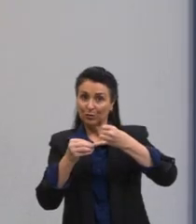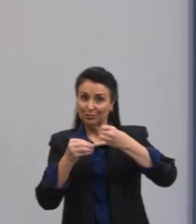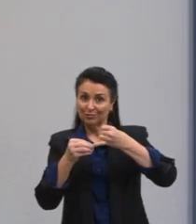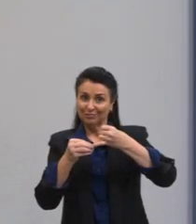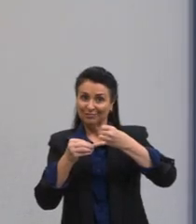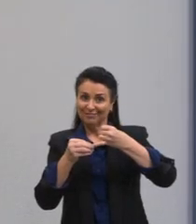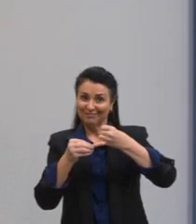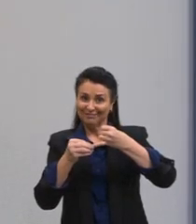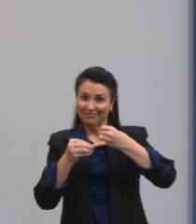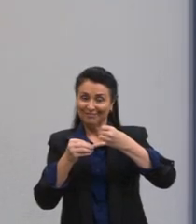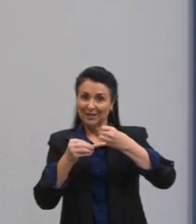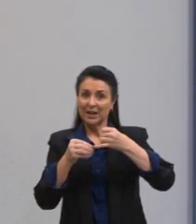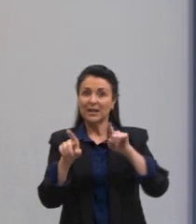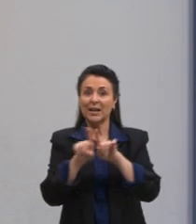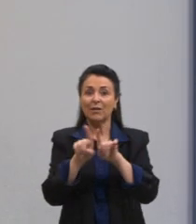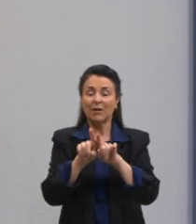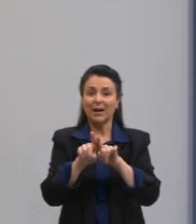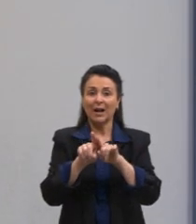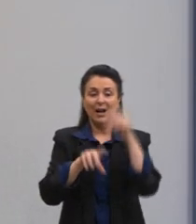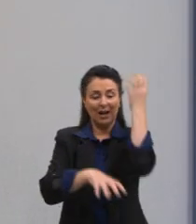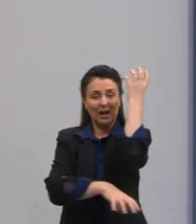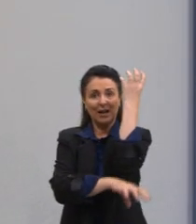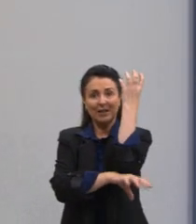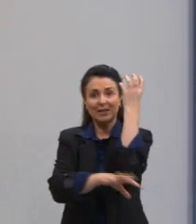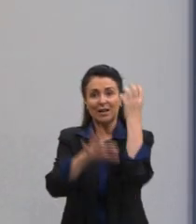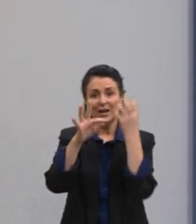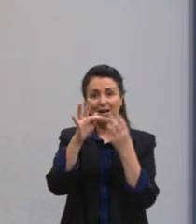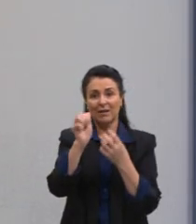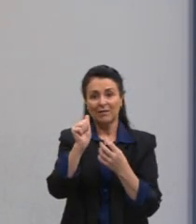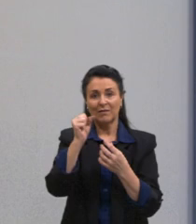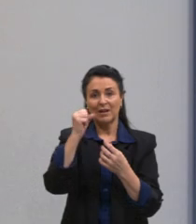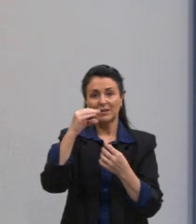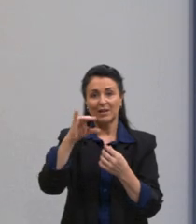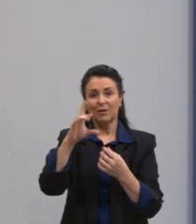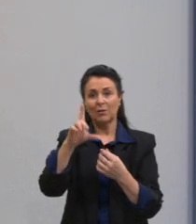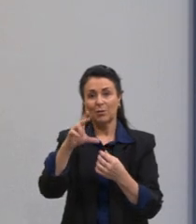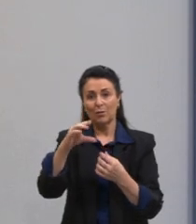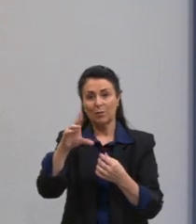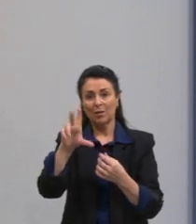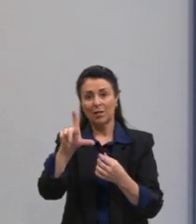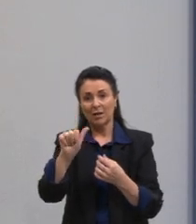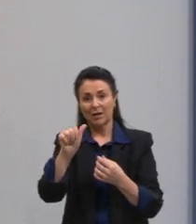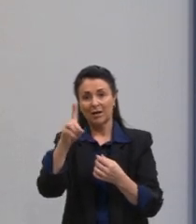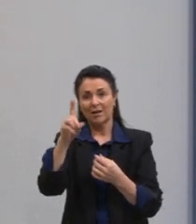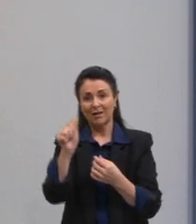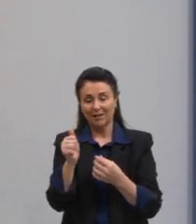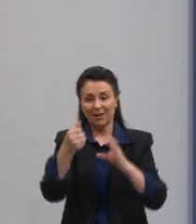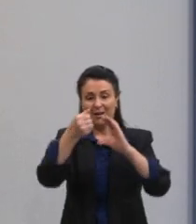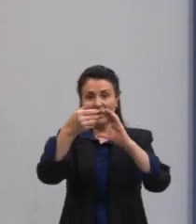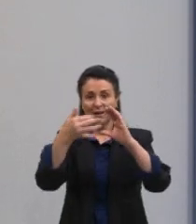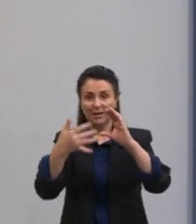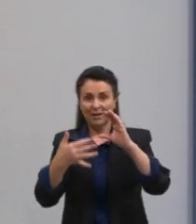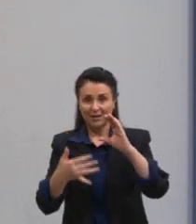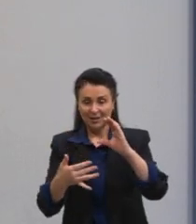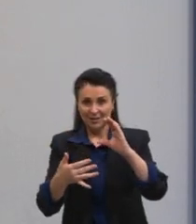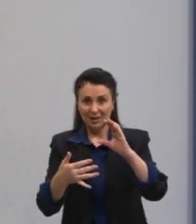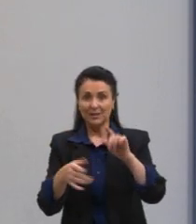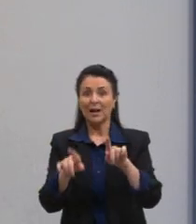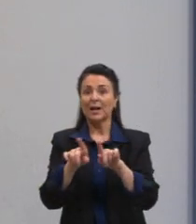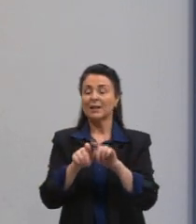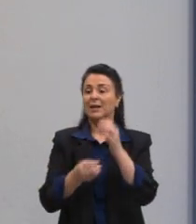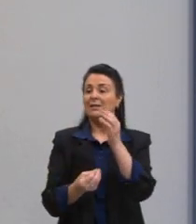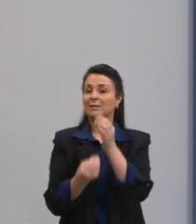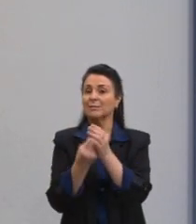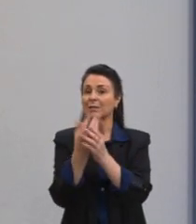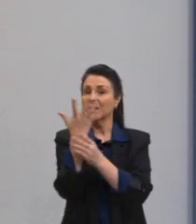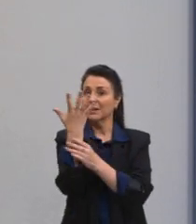a diferença da raiz fasciculada. Na raiz fasciculada, é característica das plantas monocotiledôneas.